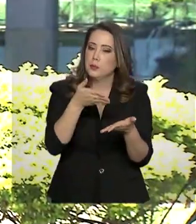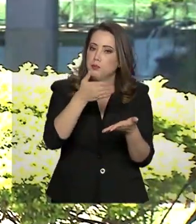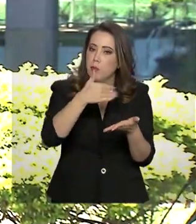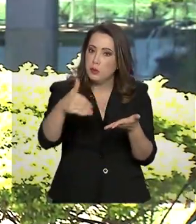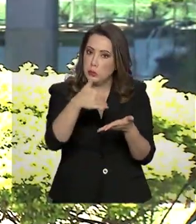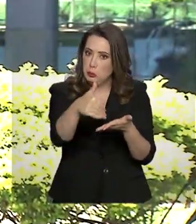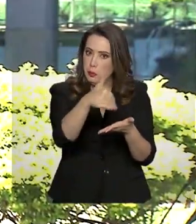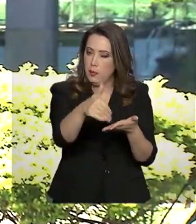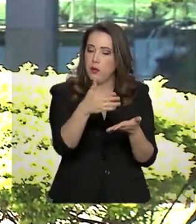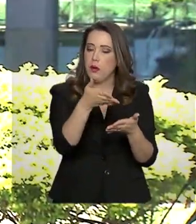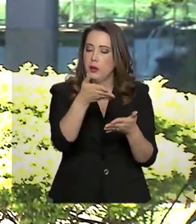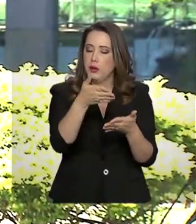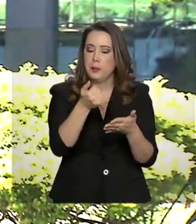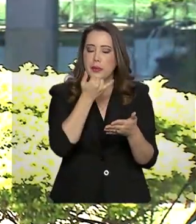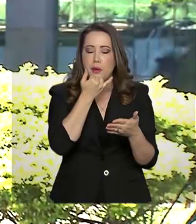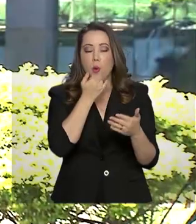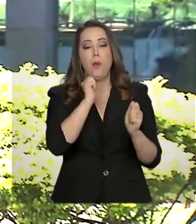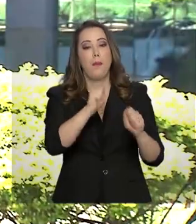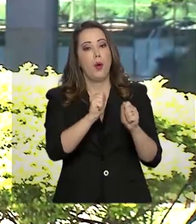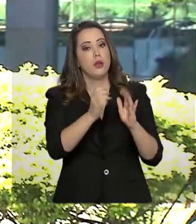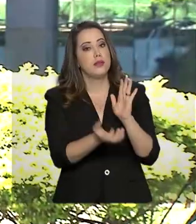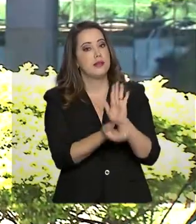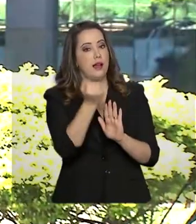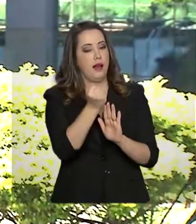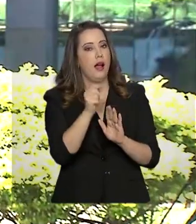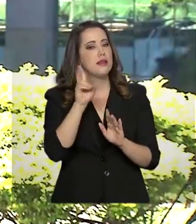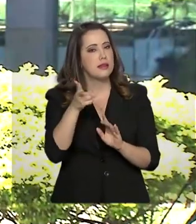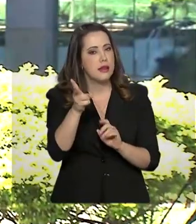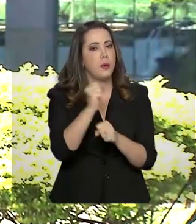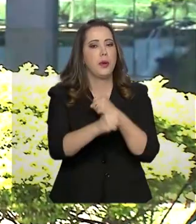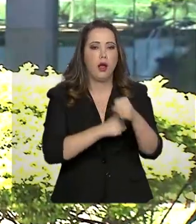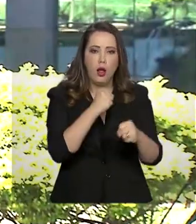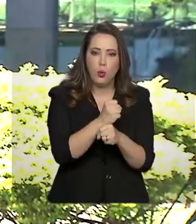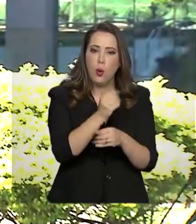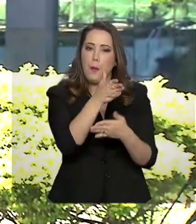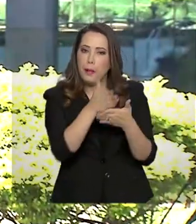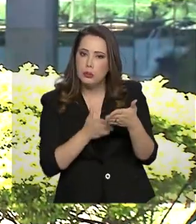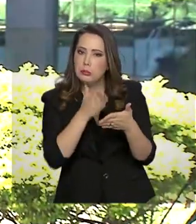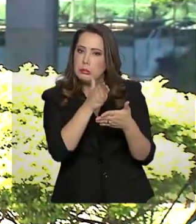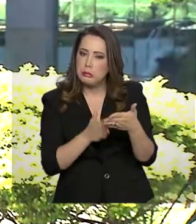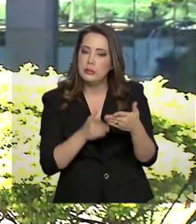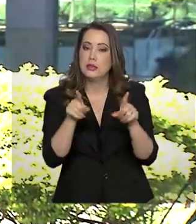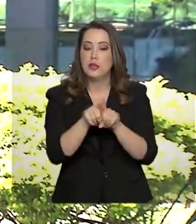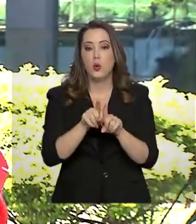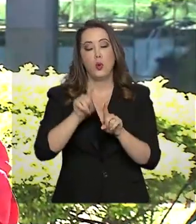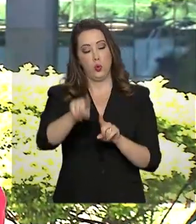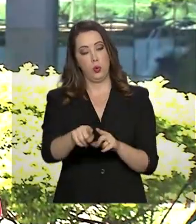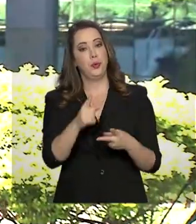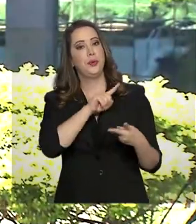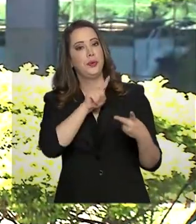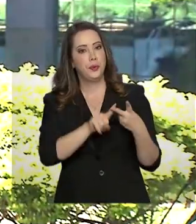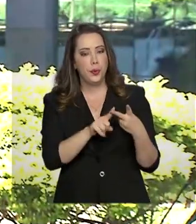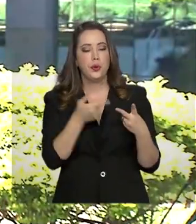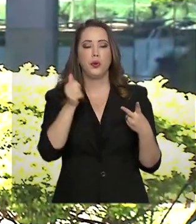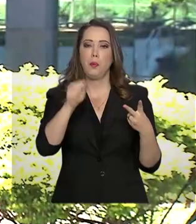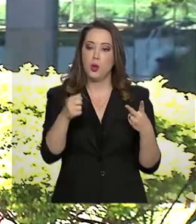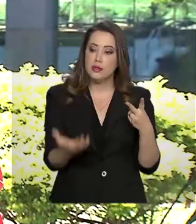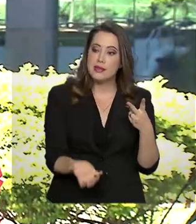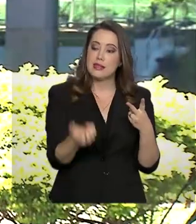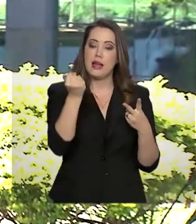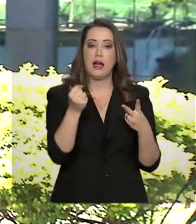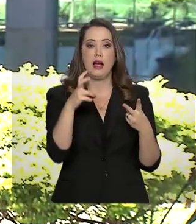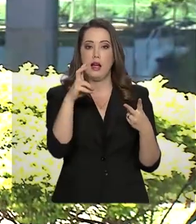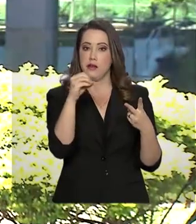isso vale para todos os anos. O outro é o saque imediato, que é quando o trabalhador pode sacar até 500 reais de